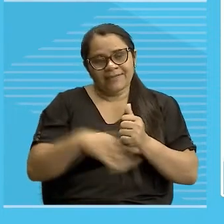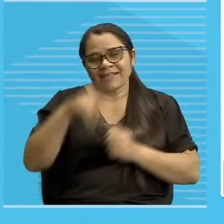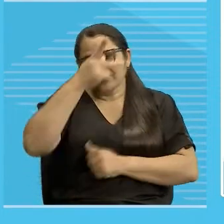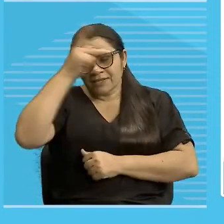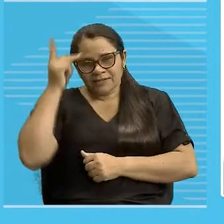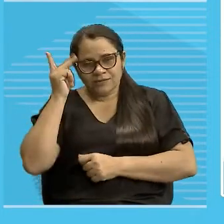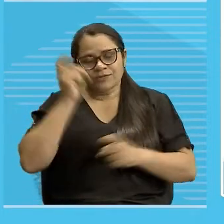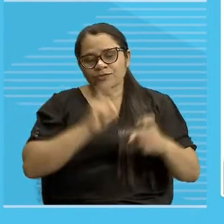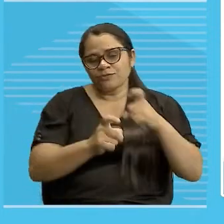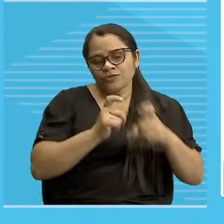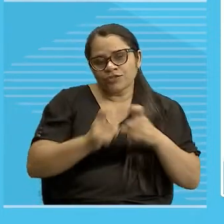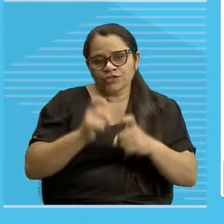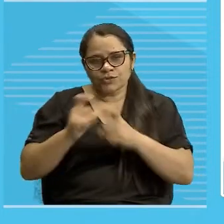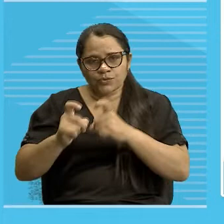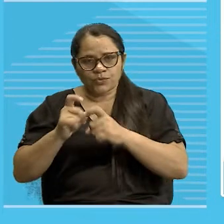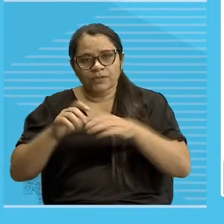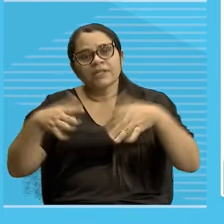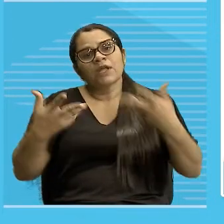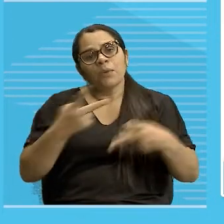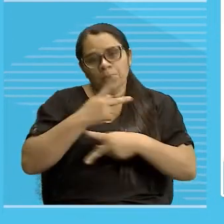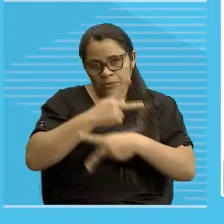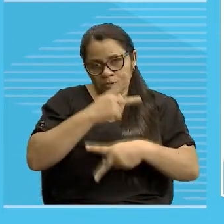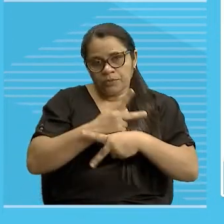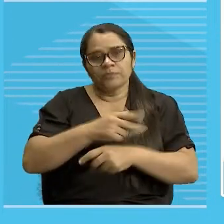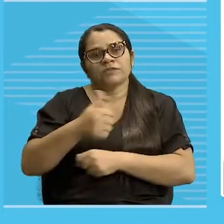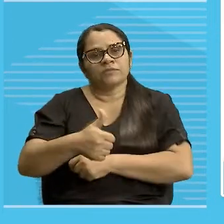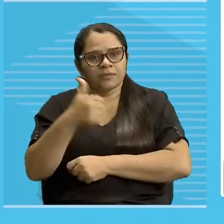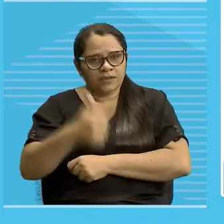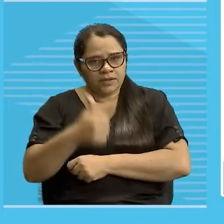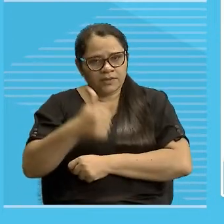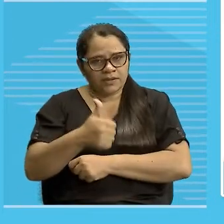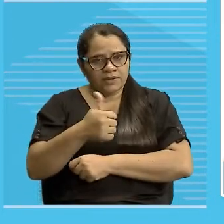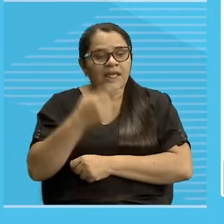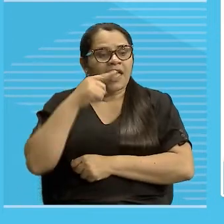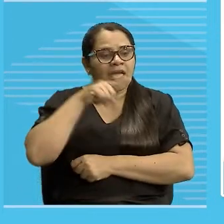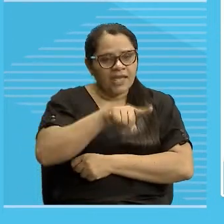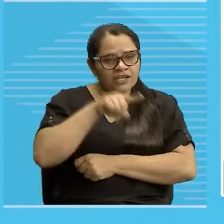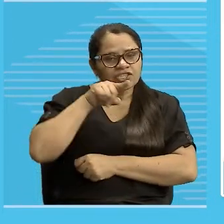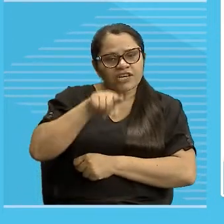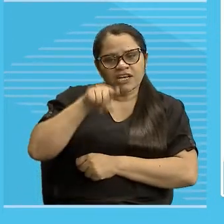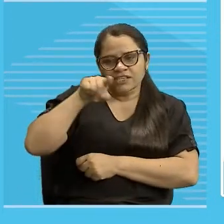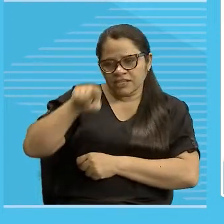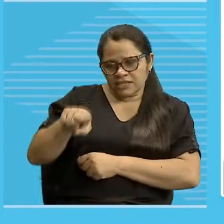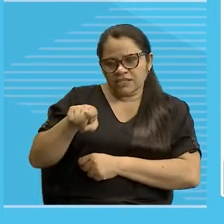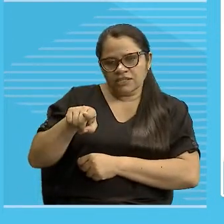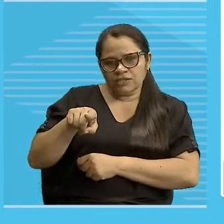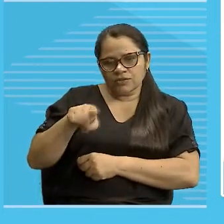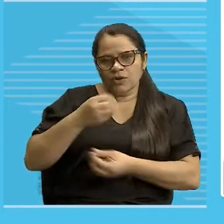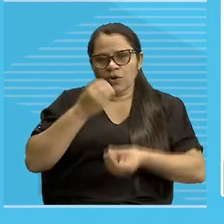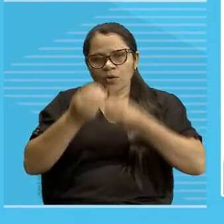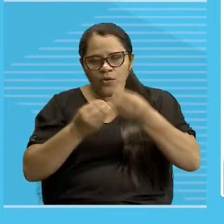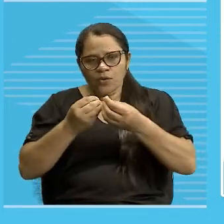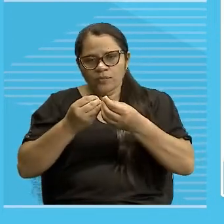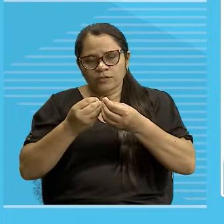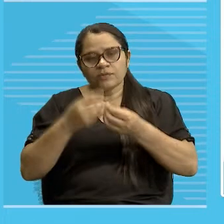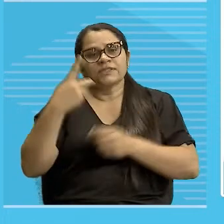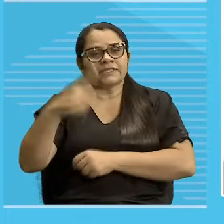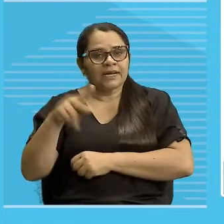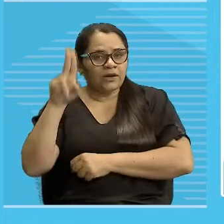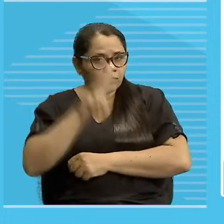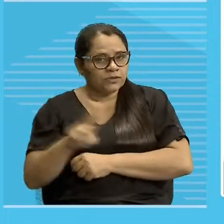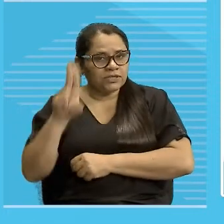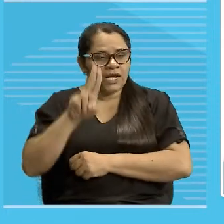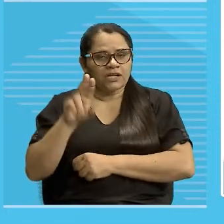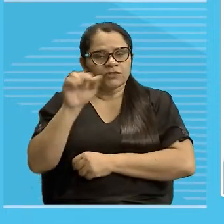que pronomes de primeira pessoa, demonstrativos como este, este e isso, vão ser utilizados em referência ao